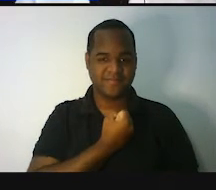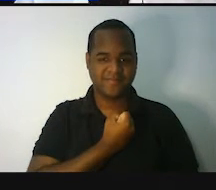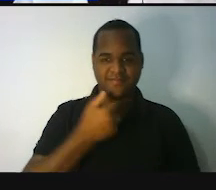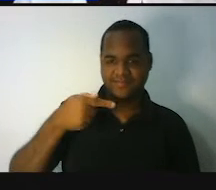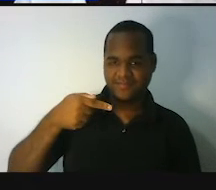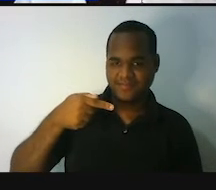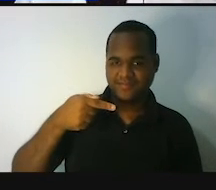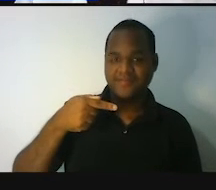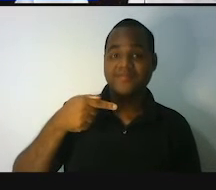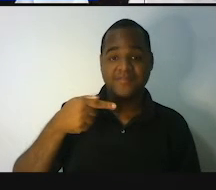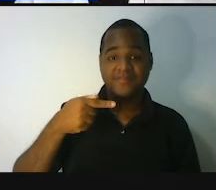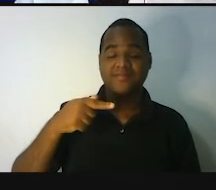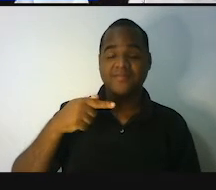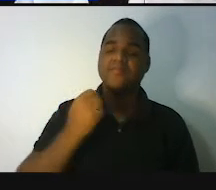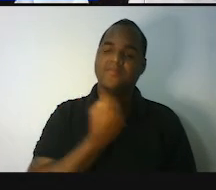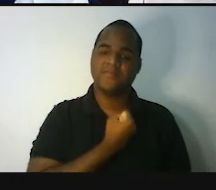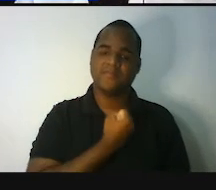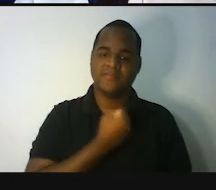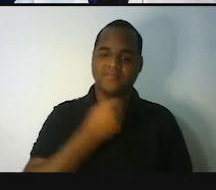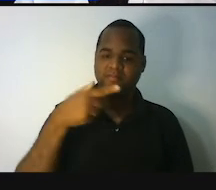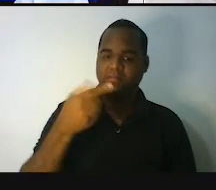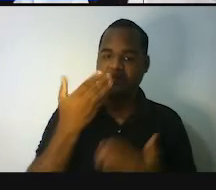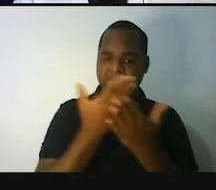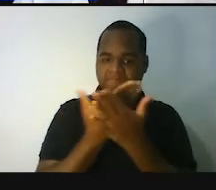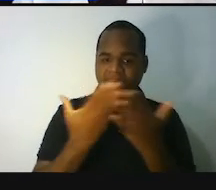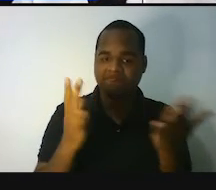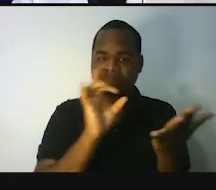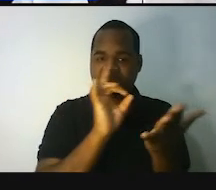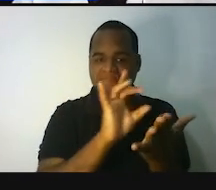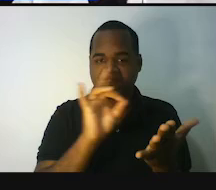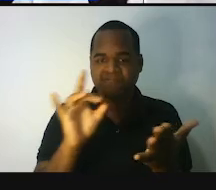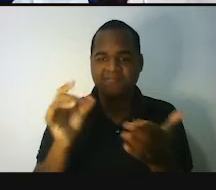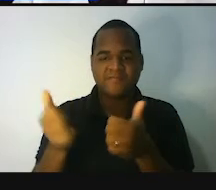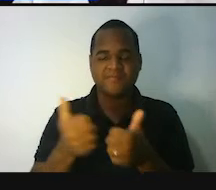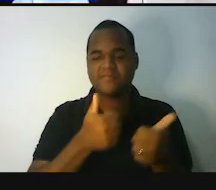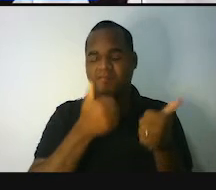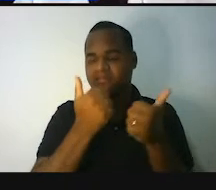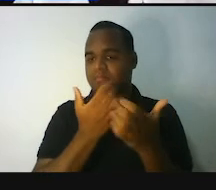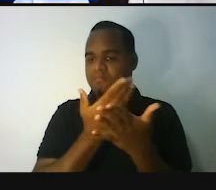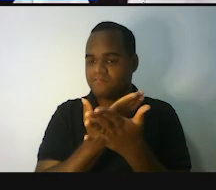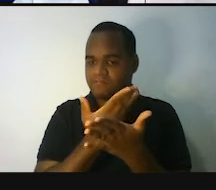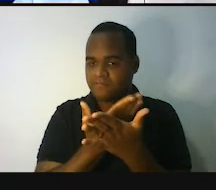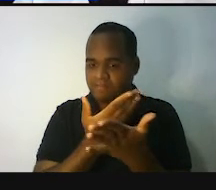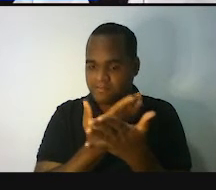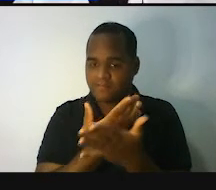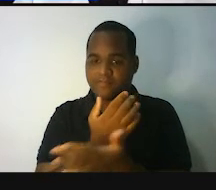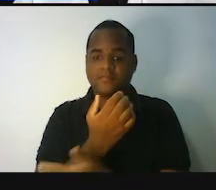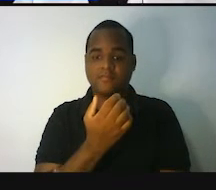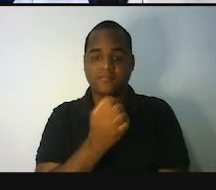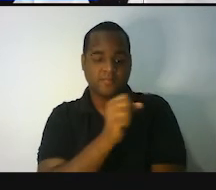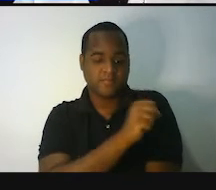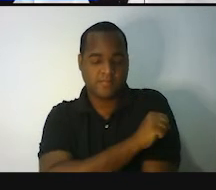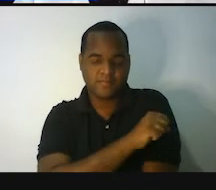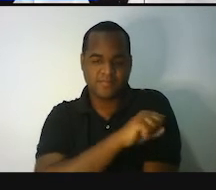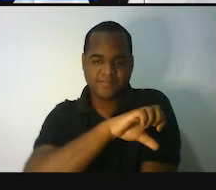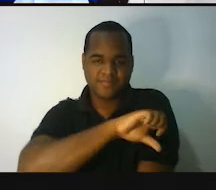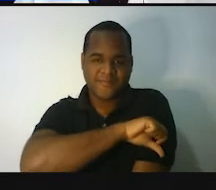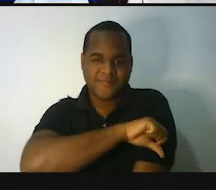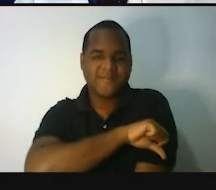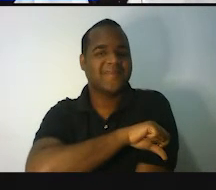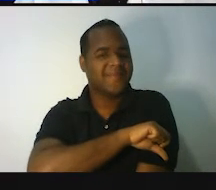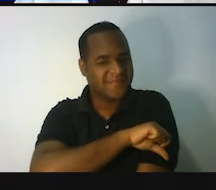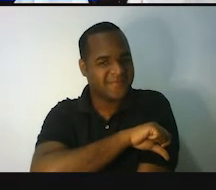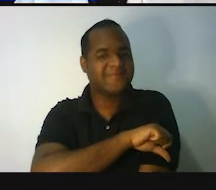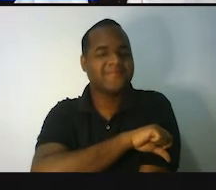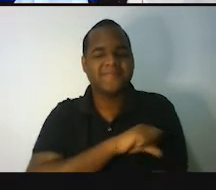A aula de matemática para você, estudante do oitavo ou do nono